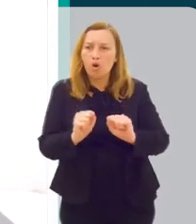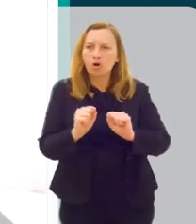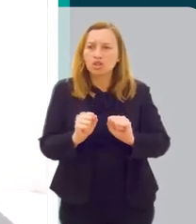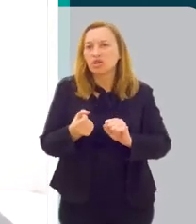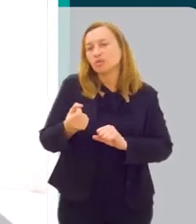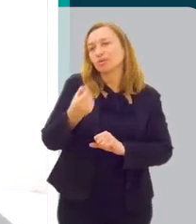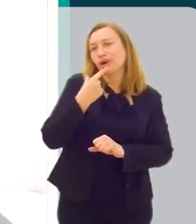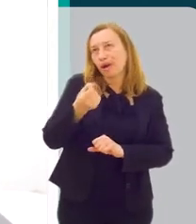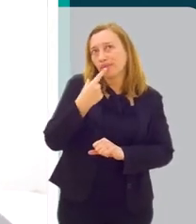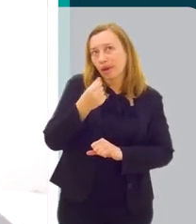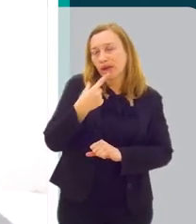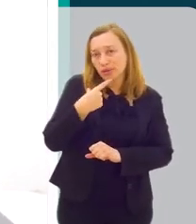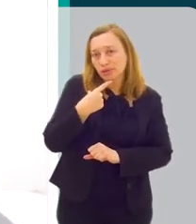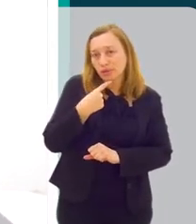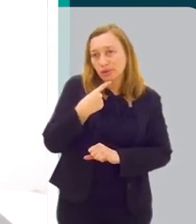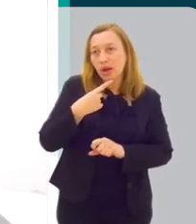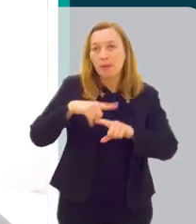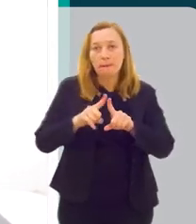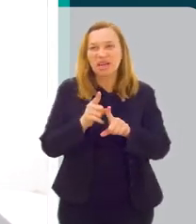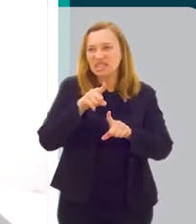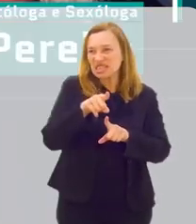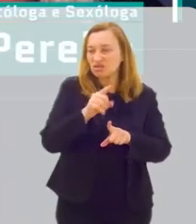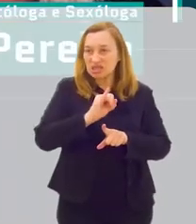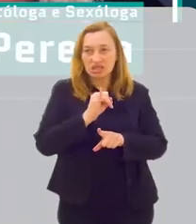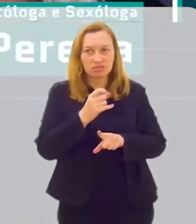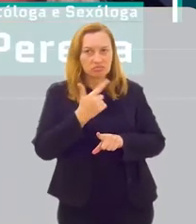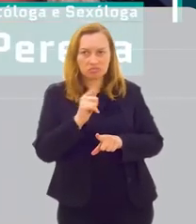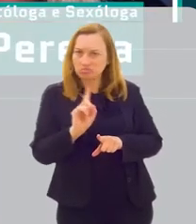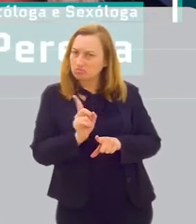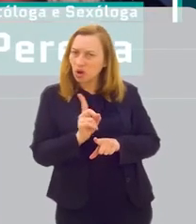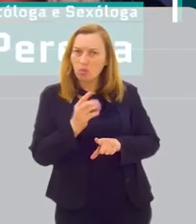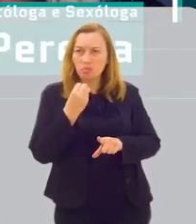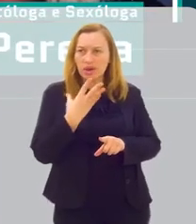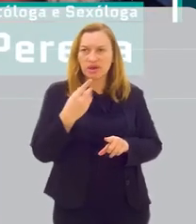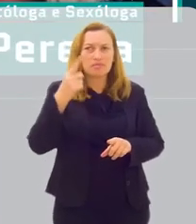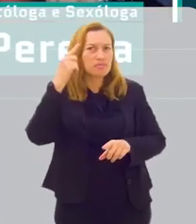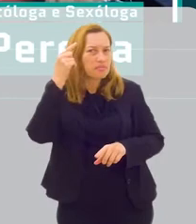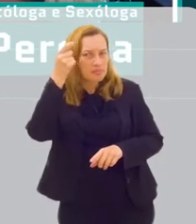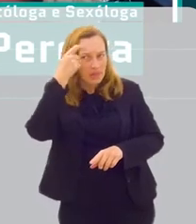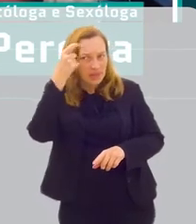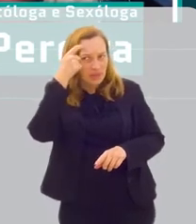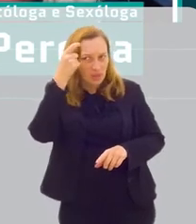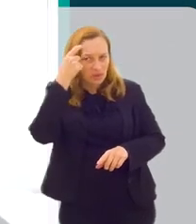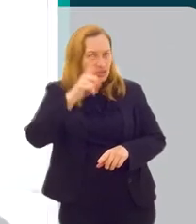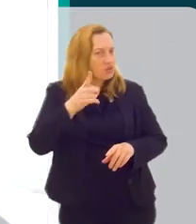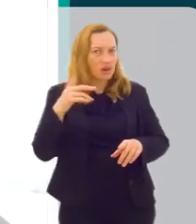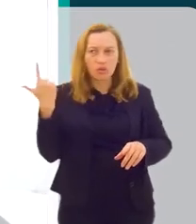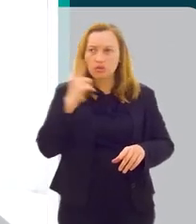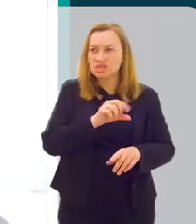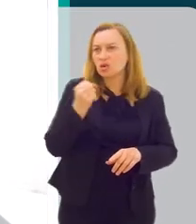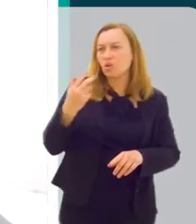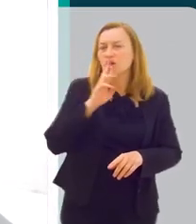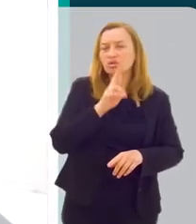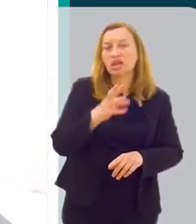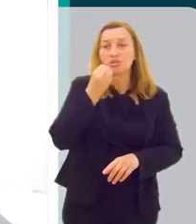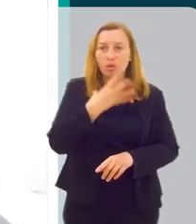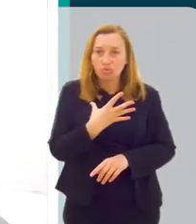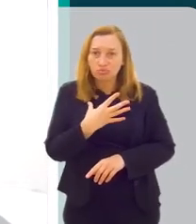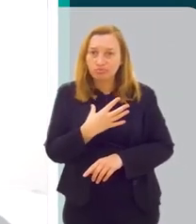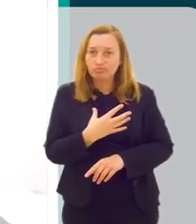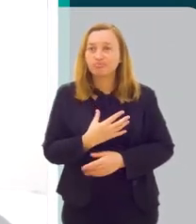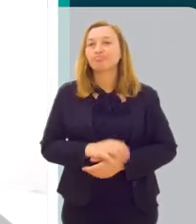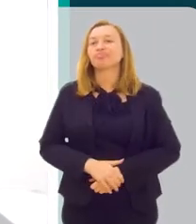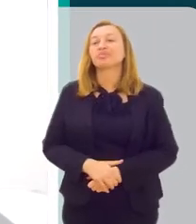Você pode tomar medicamentos, mas se você não estiver bem psicologicamente, você não vai alcançar o